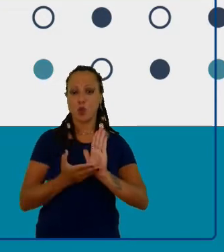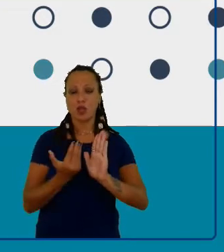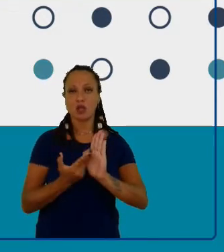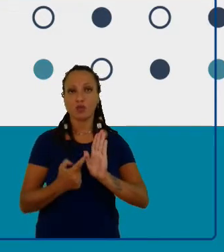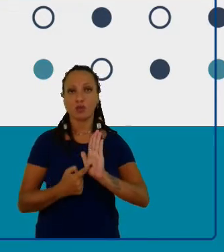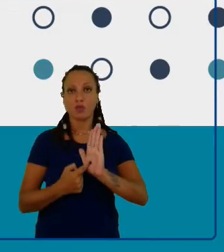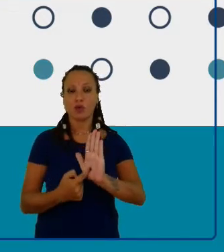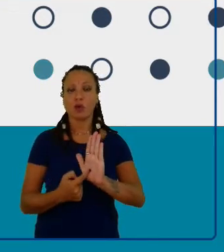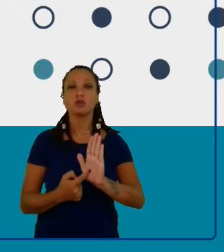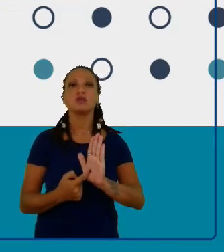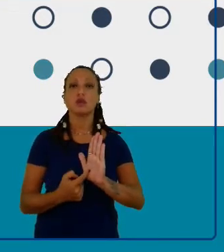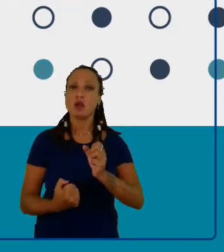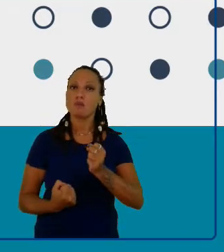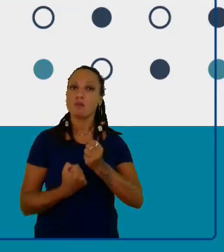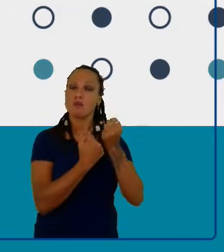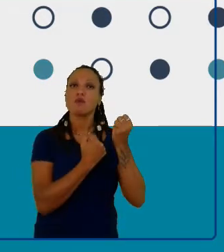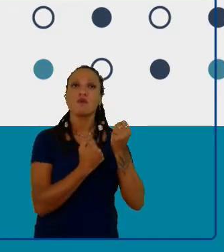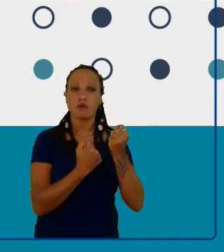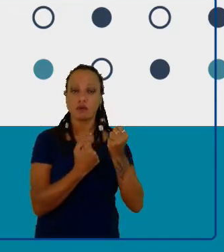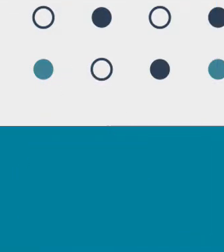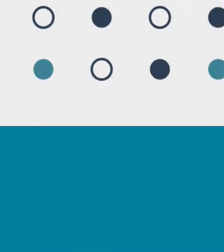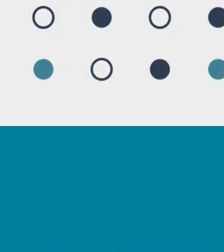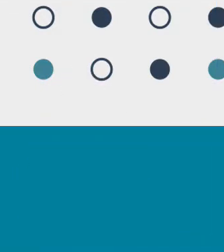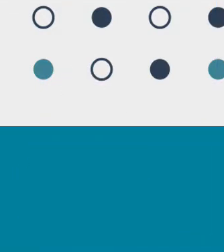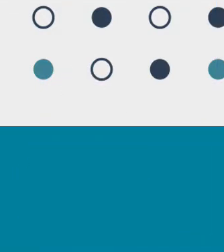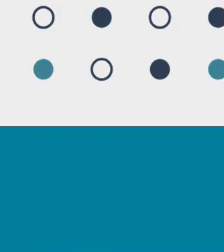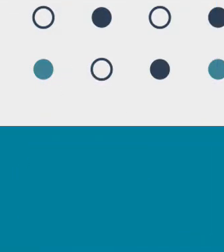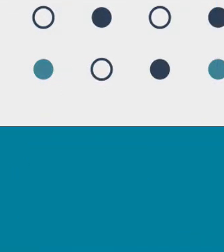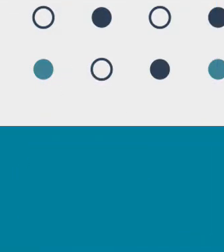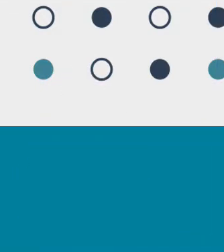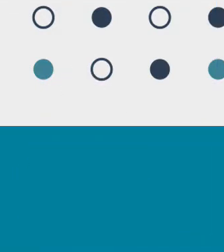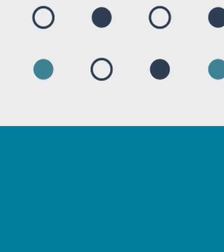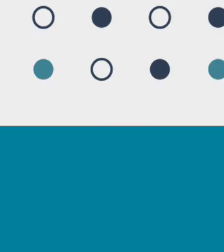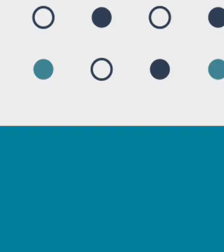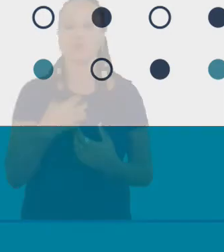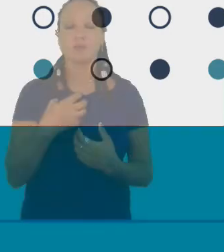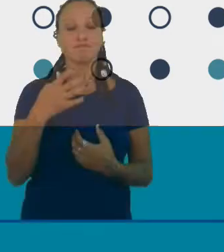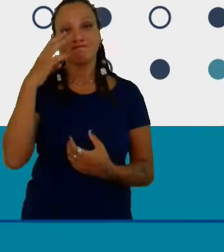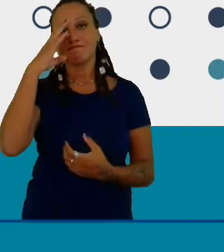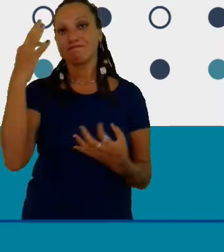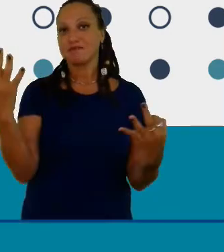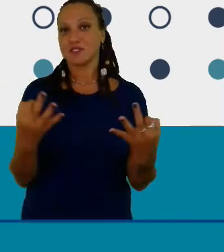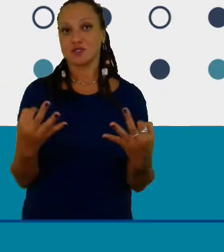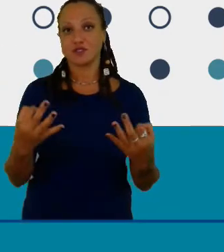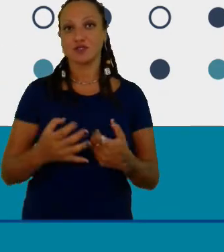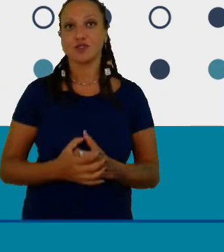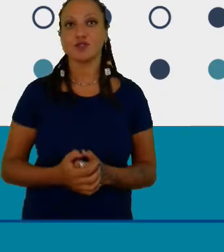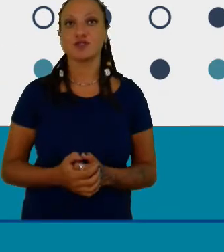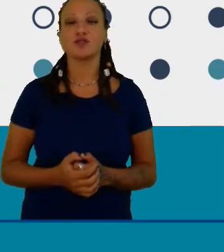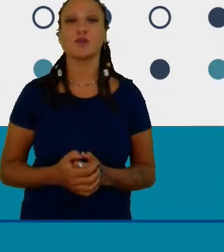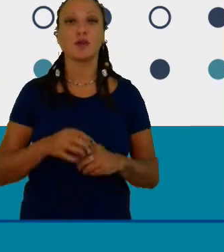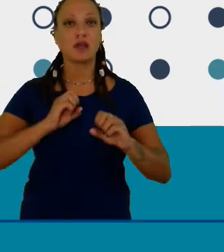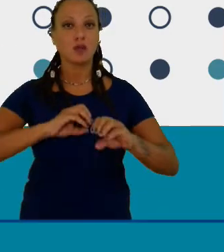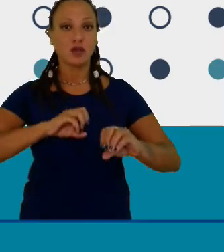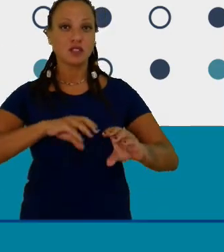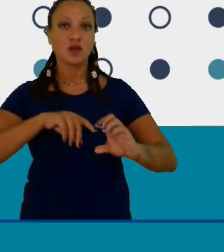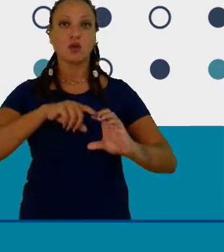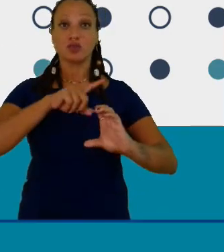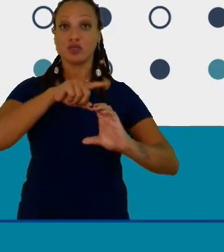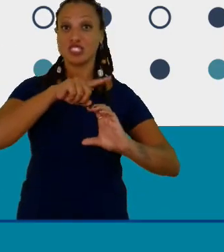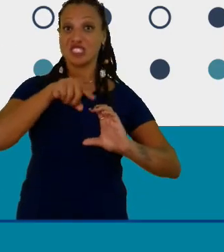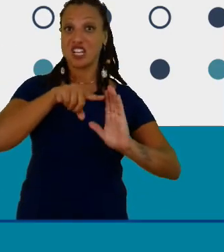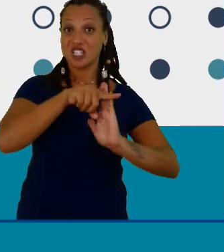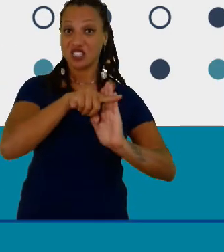apoiar de maneira muito incrível a implementação de uma educação científica e